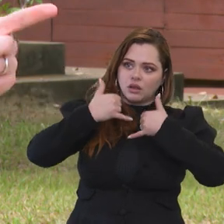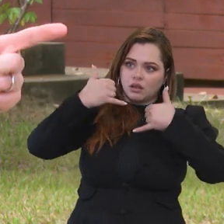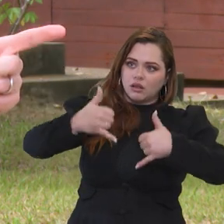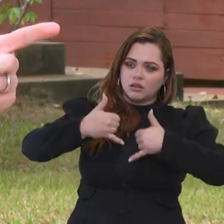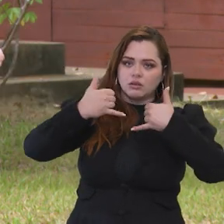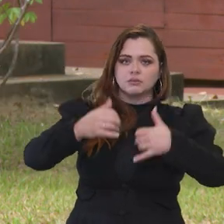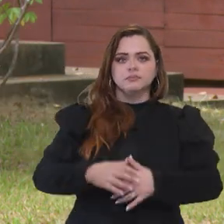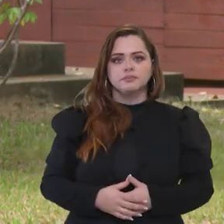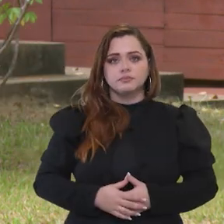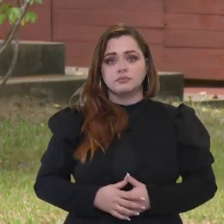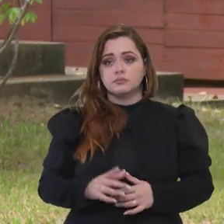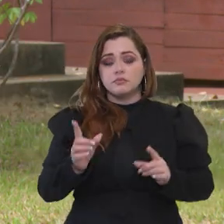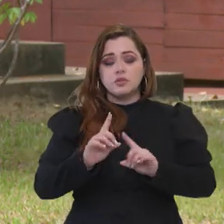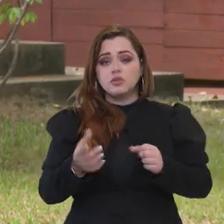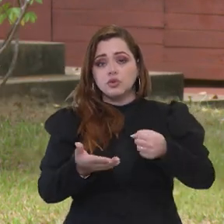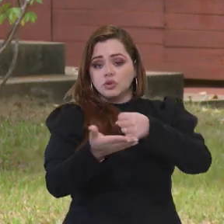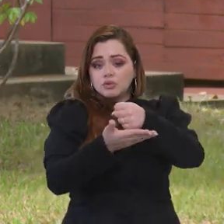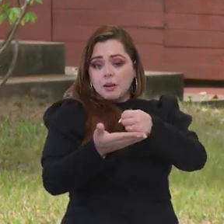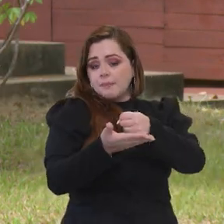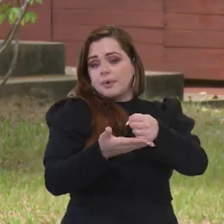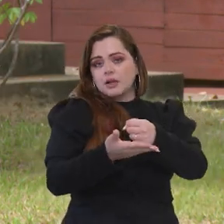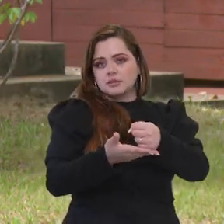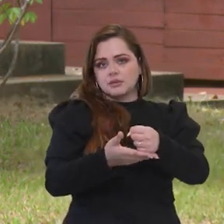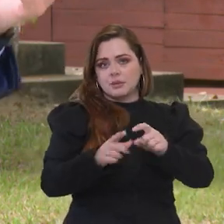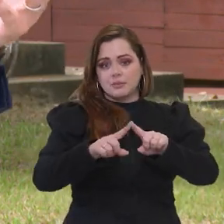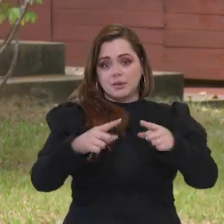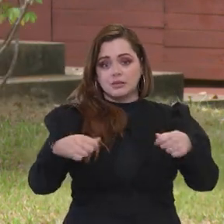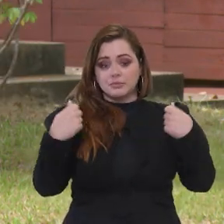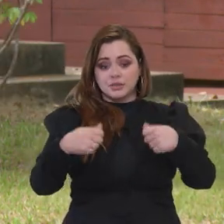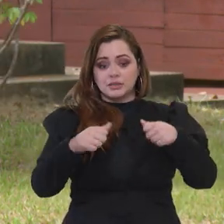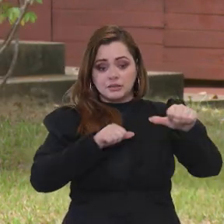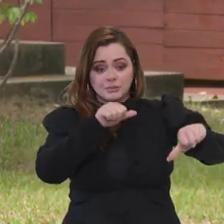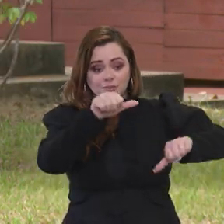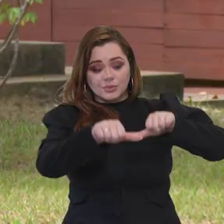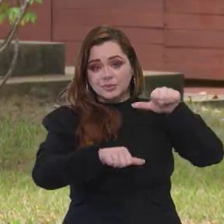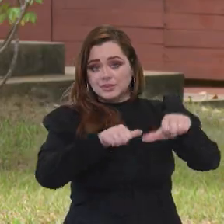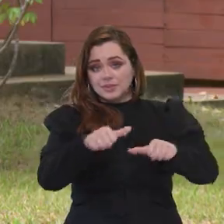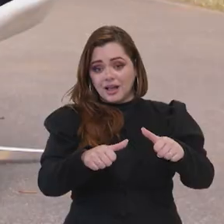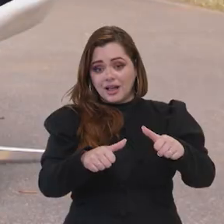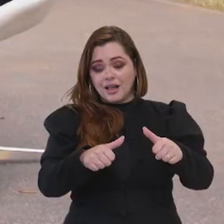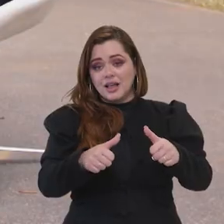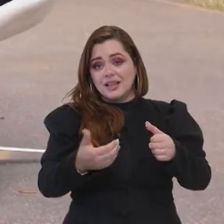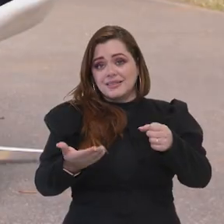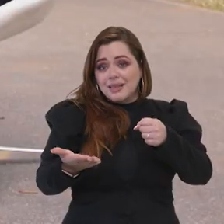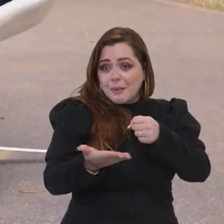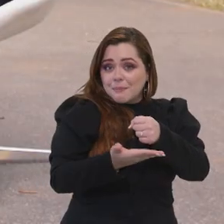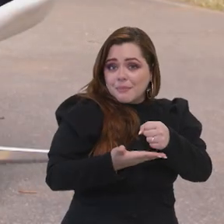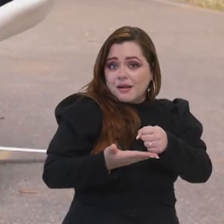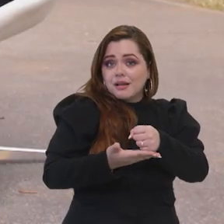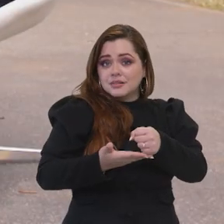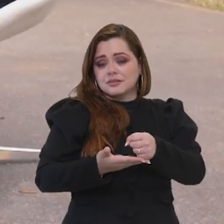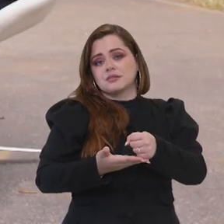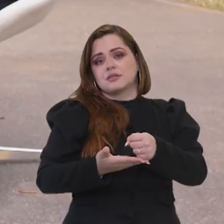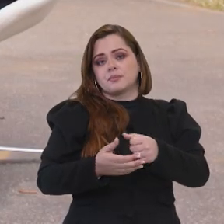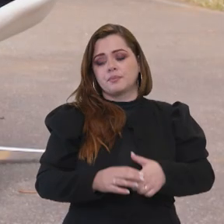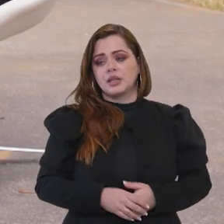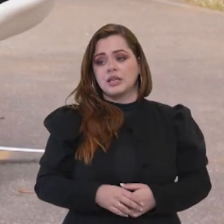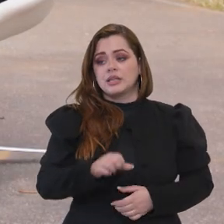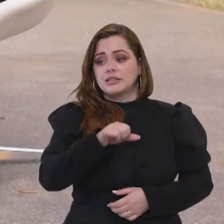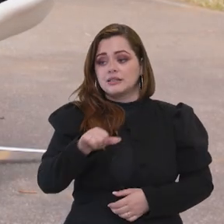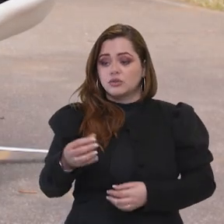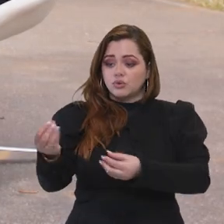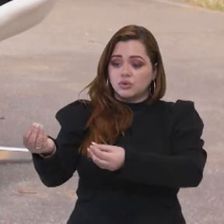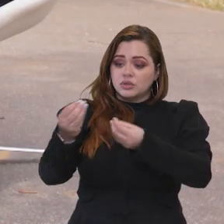falar em alguns casos por questões de infraestrutura, por exemplo, de mudar até a matriz, se a gente trazer para uma matriz mais,